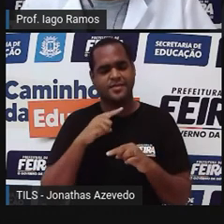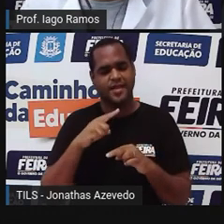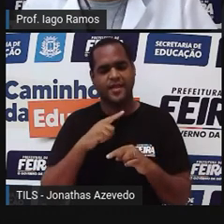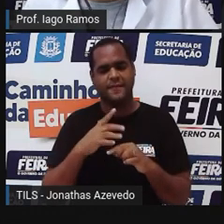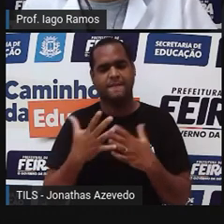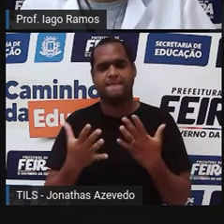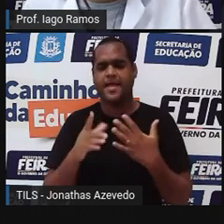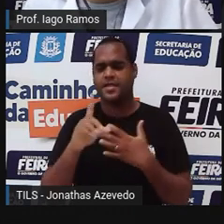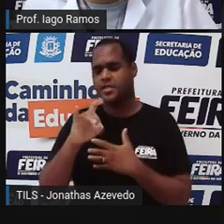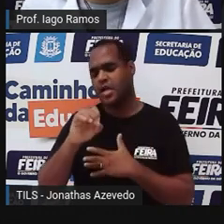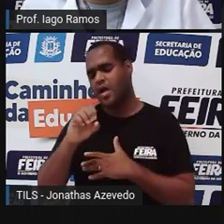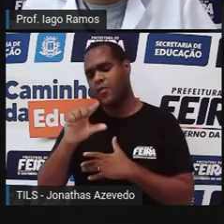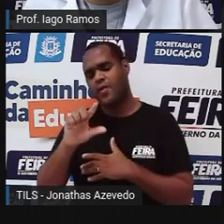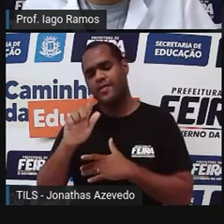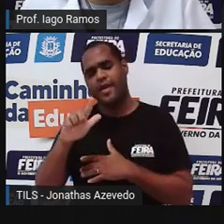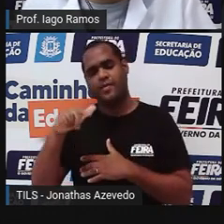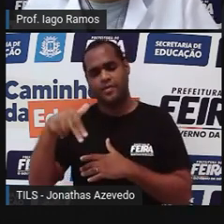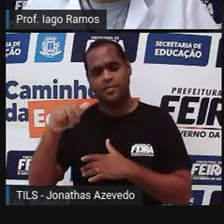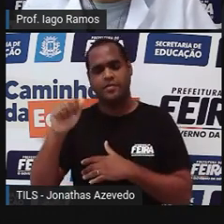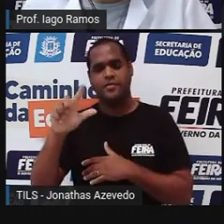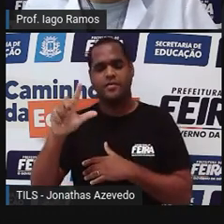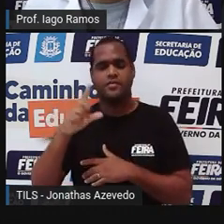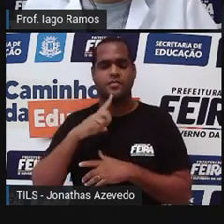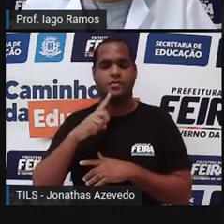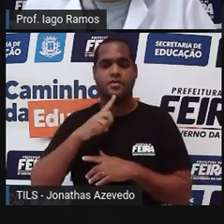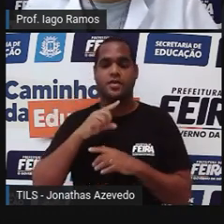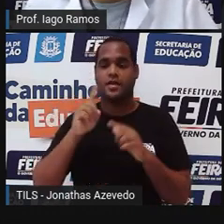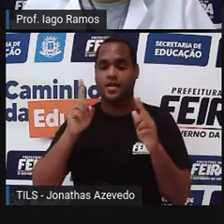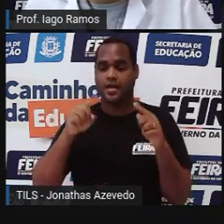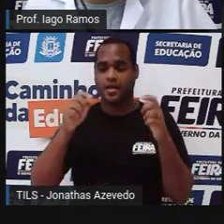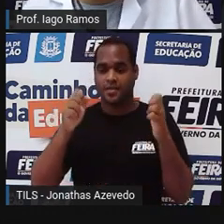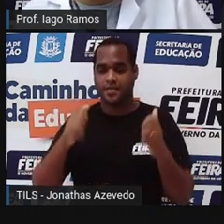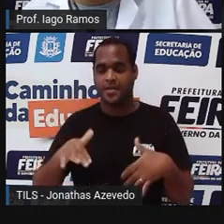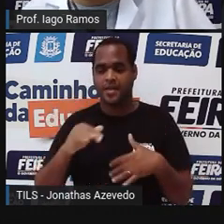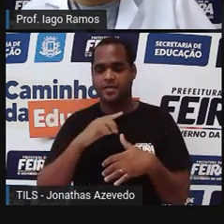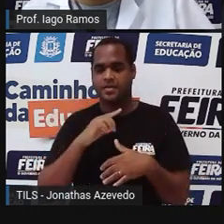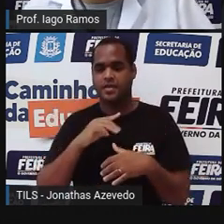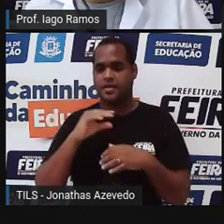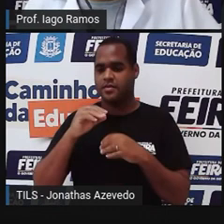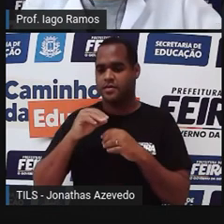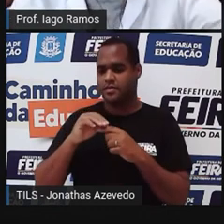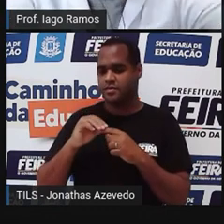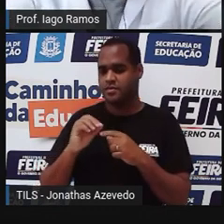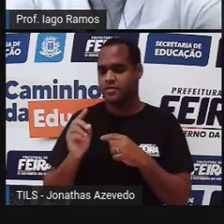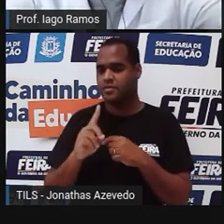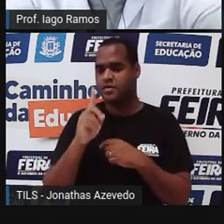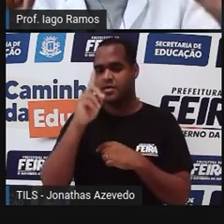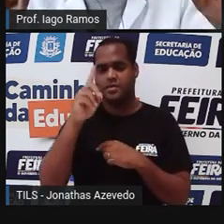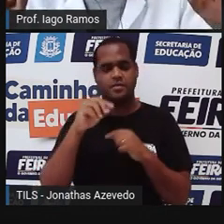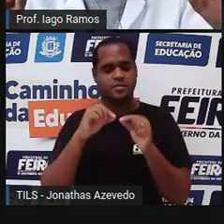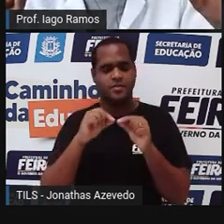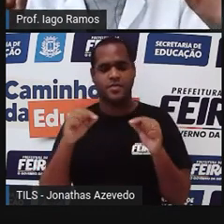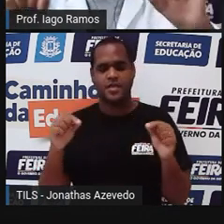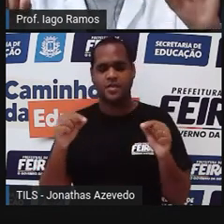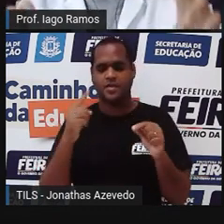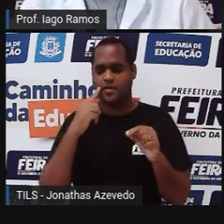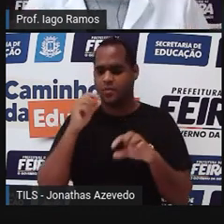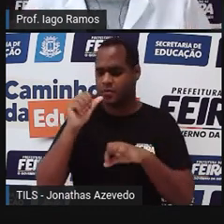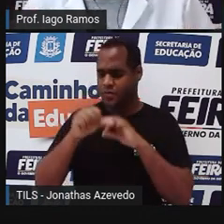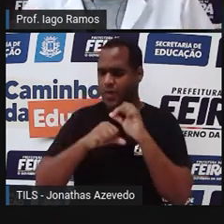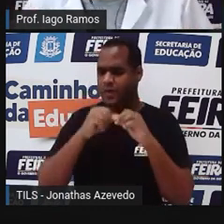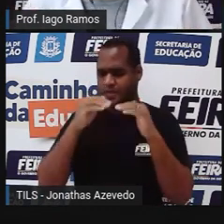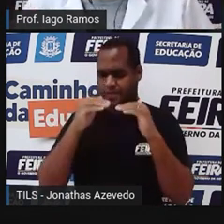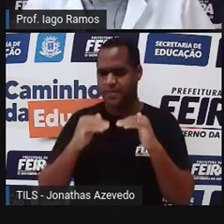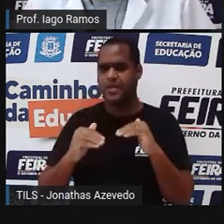é a diagonal maior do losango? É o comprimento do retângulo que tem o losango dentro. Se eu puxo aquela diagonal para baixo, é o